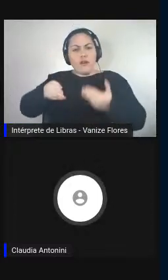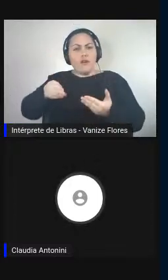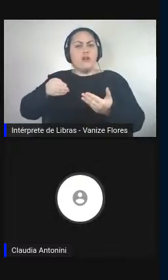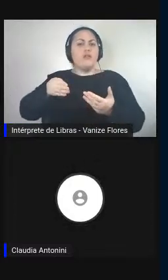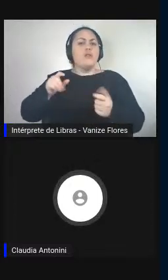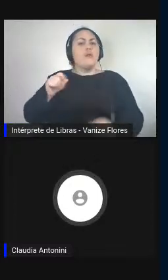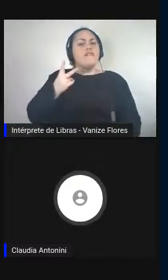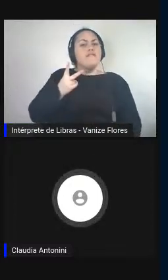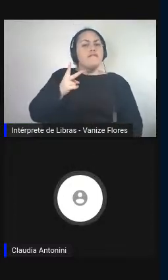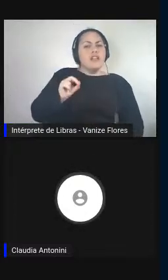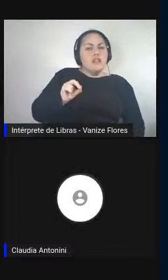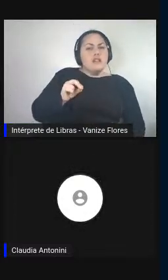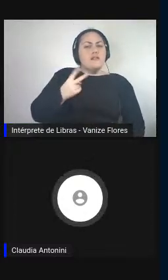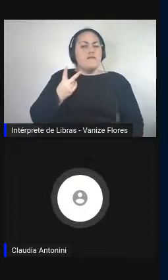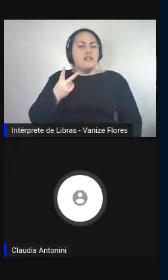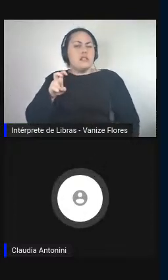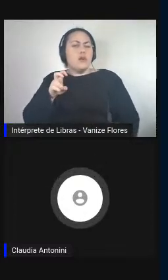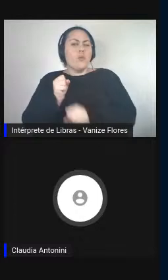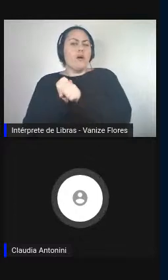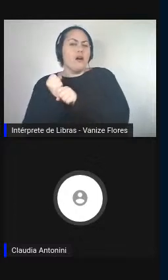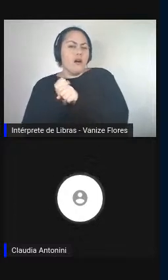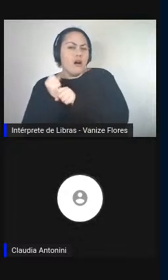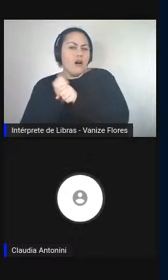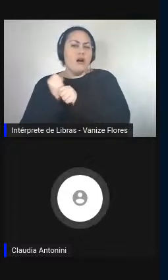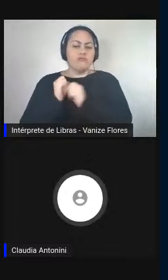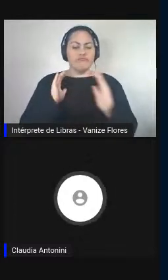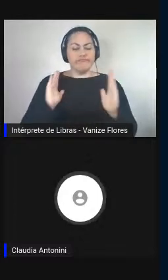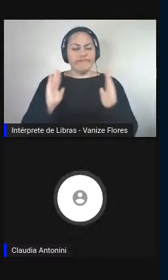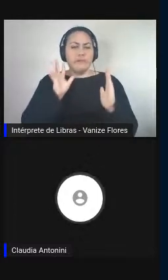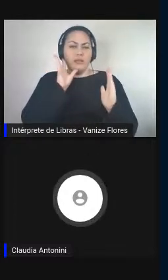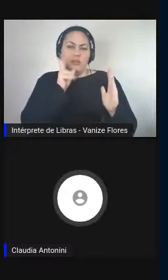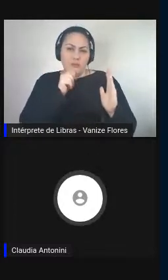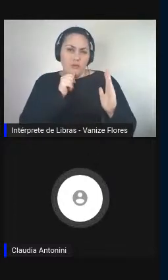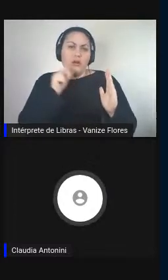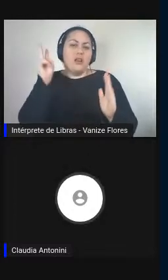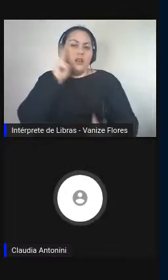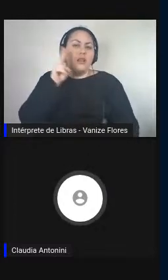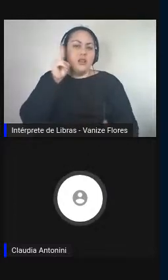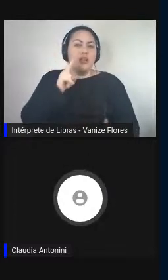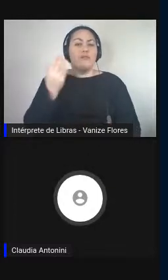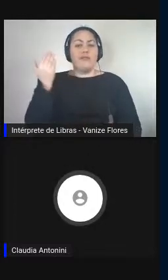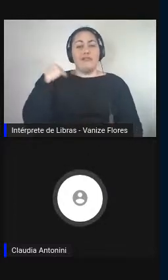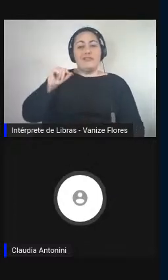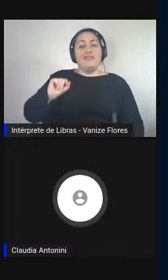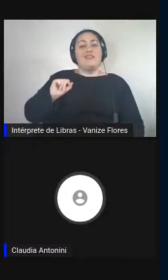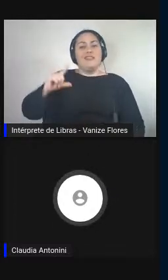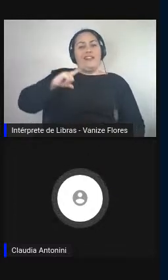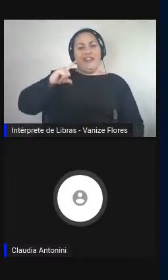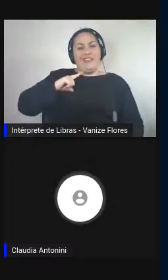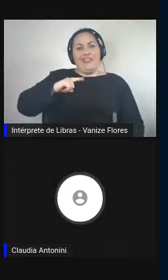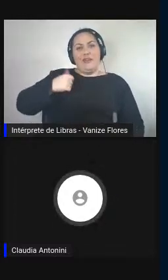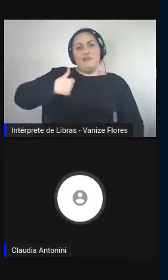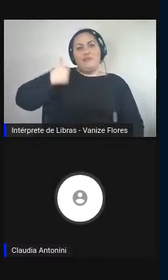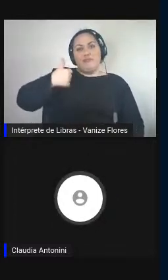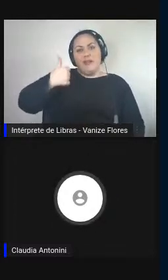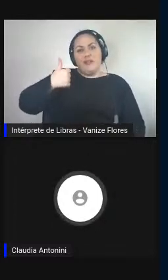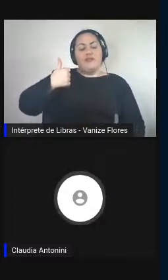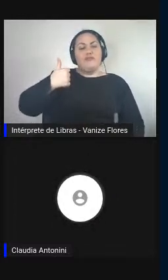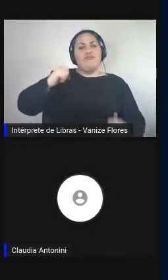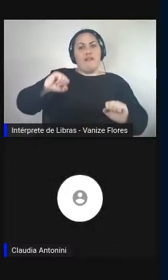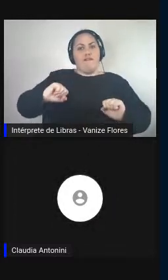anos. Normalmente, lembramos do processo de Nuremberg como o primeiro grande evento de